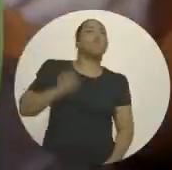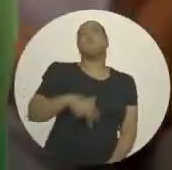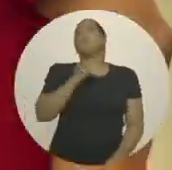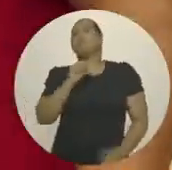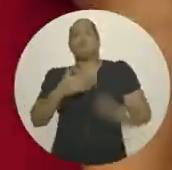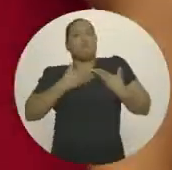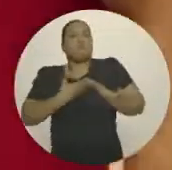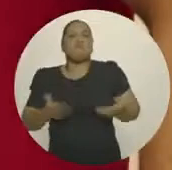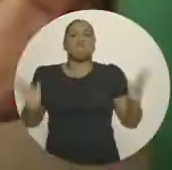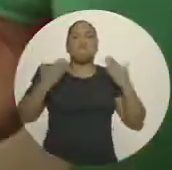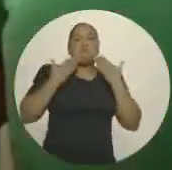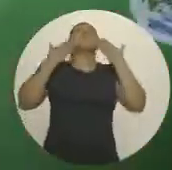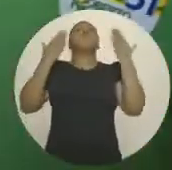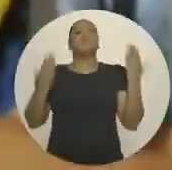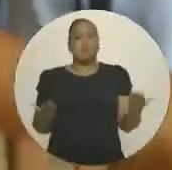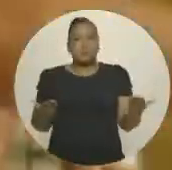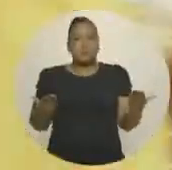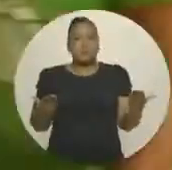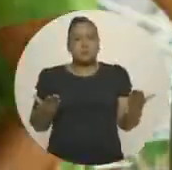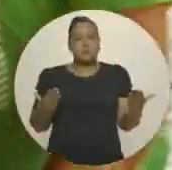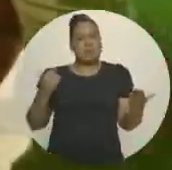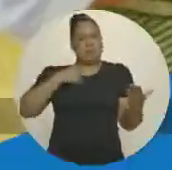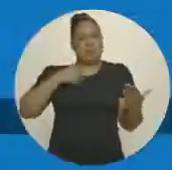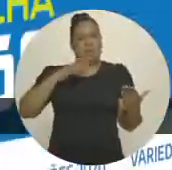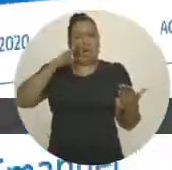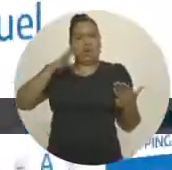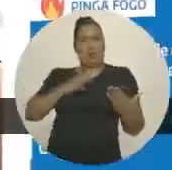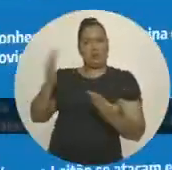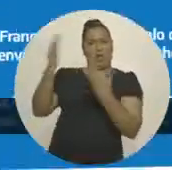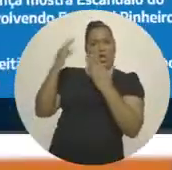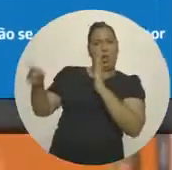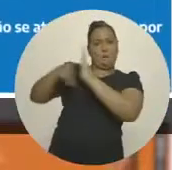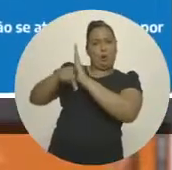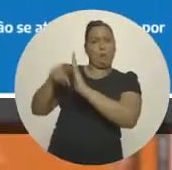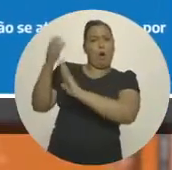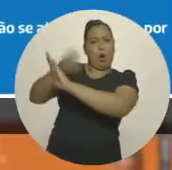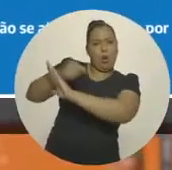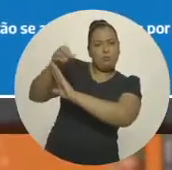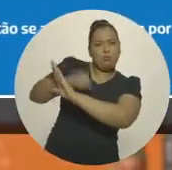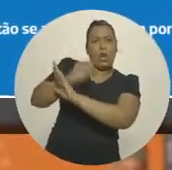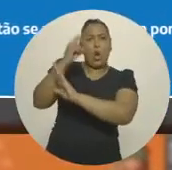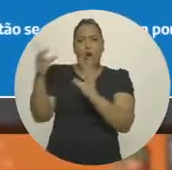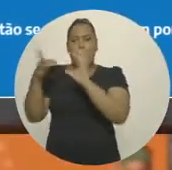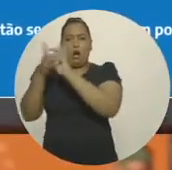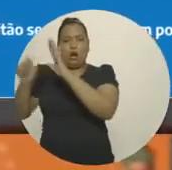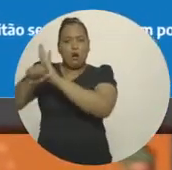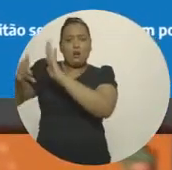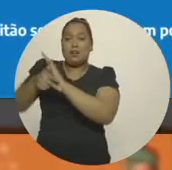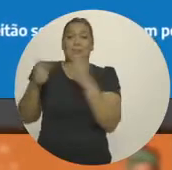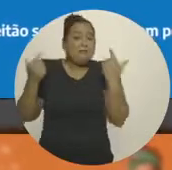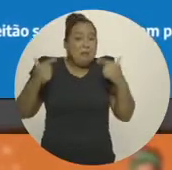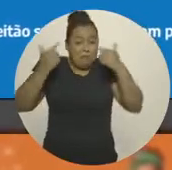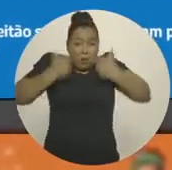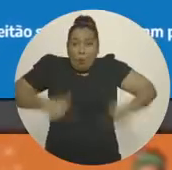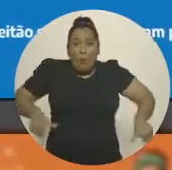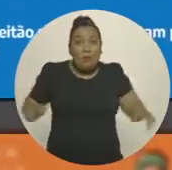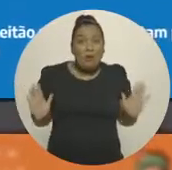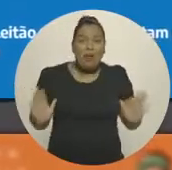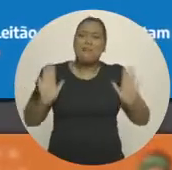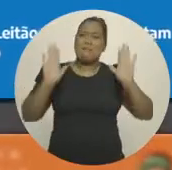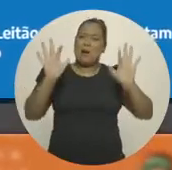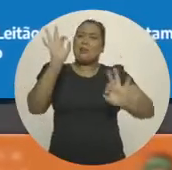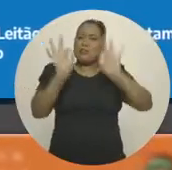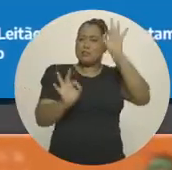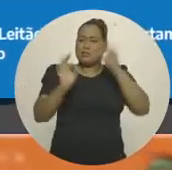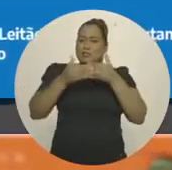ruas de peito aberto e de cabeça erguida. Não sou réu por corrupção passiva e associação criminosa.